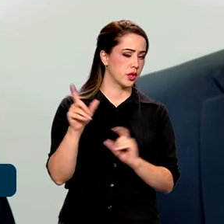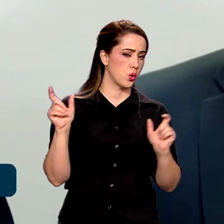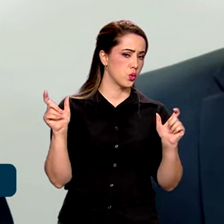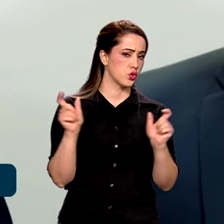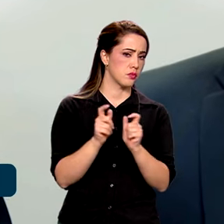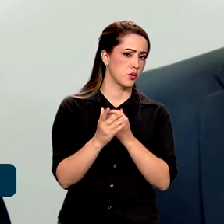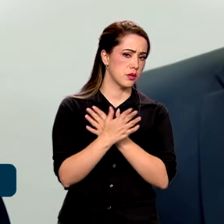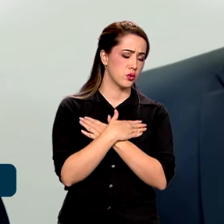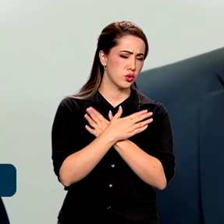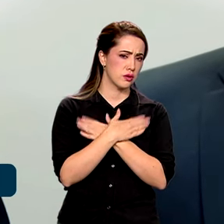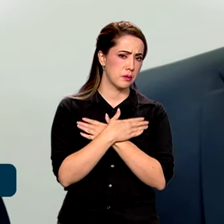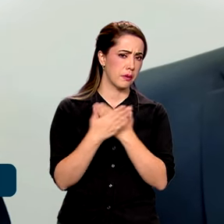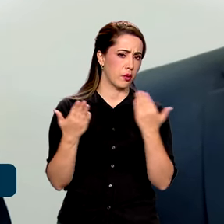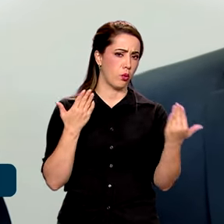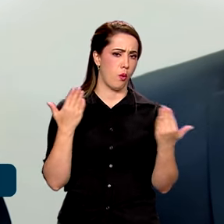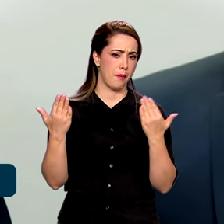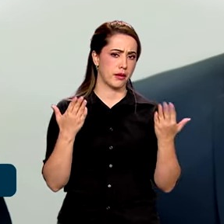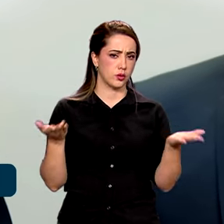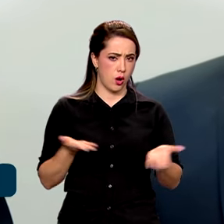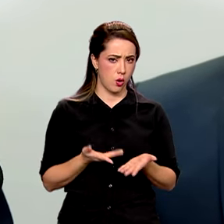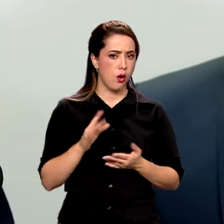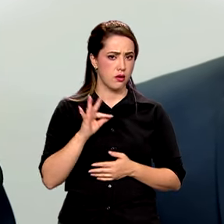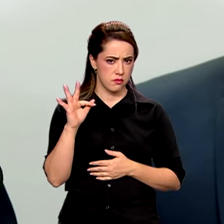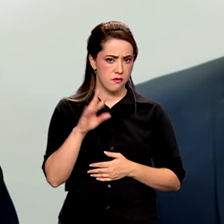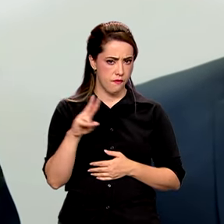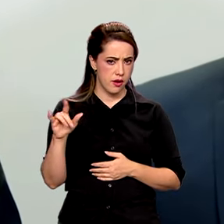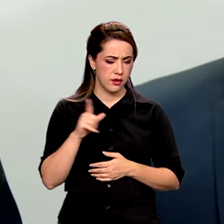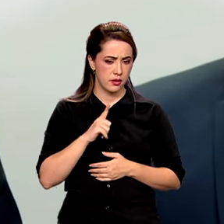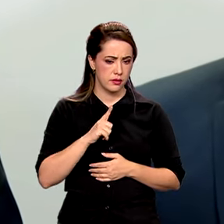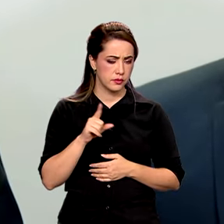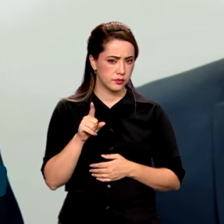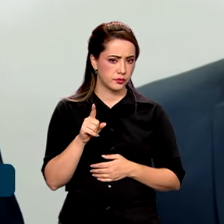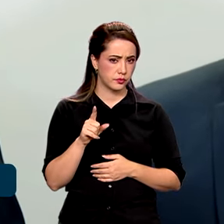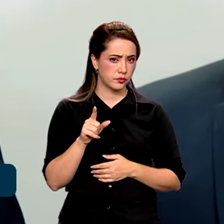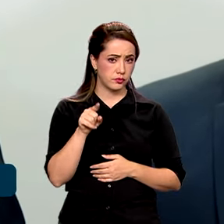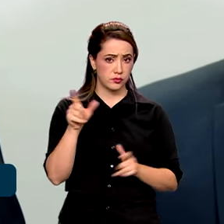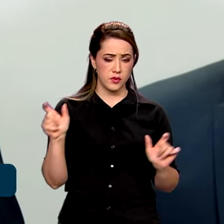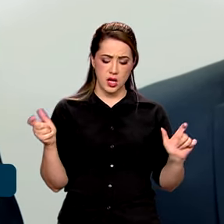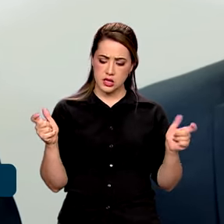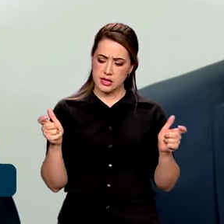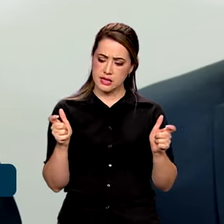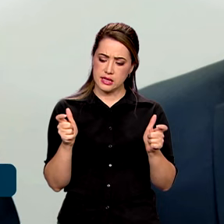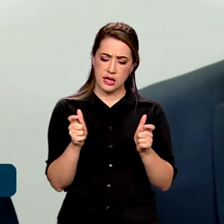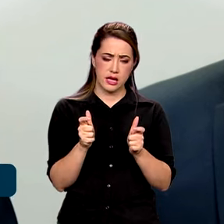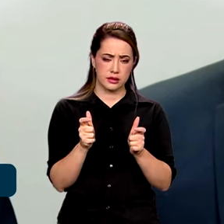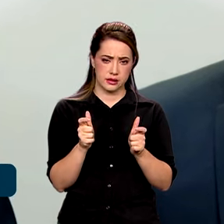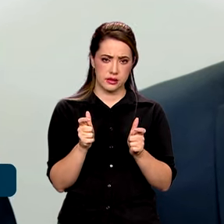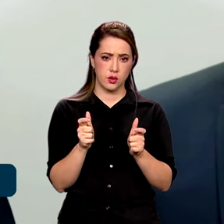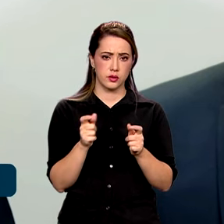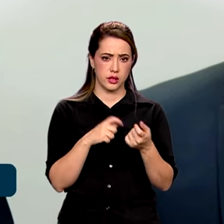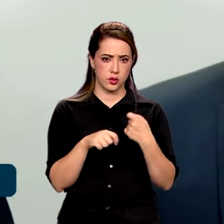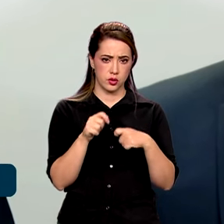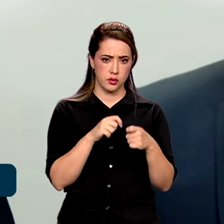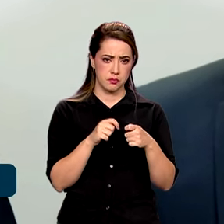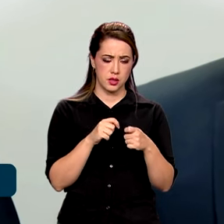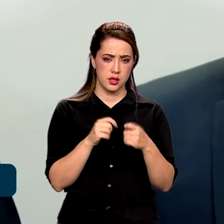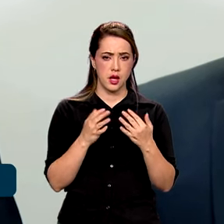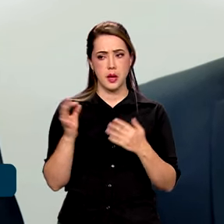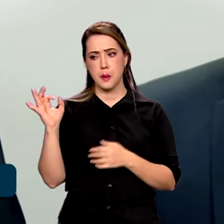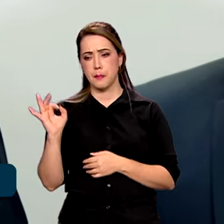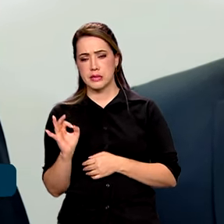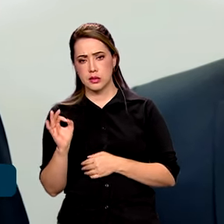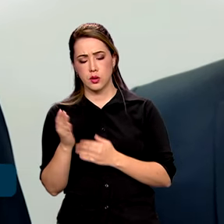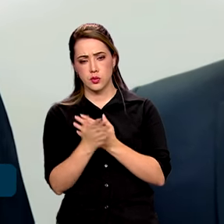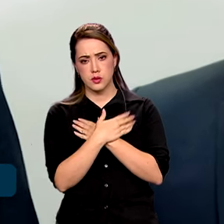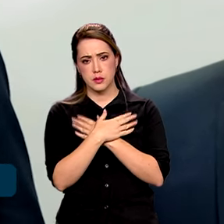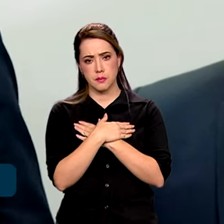desemprego menor do que a que está acontecendo agora? Perdão. Desaceleração da economia, índice de desemprego, qual é a relação para o